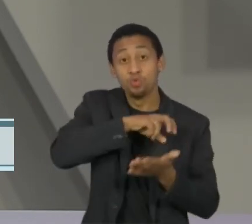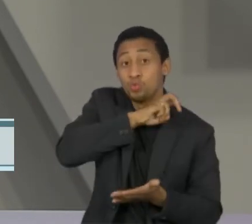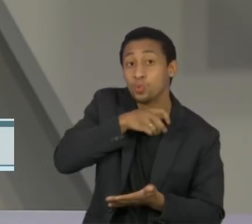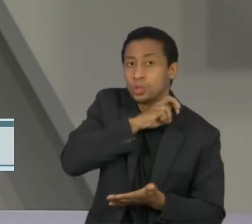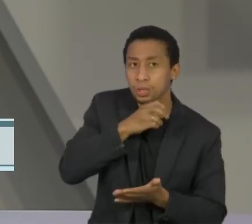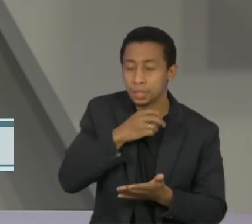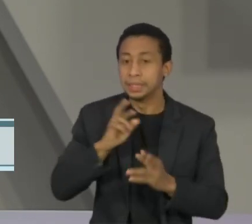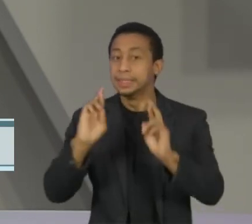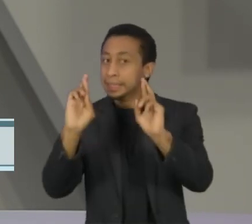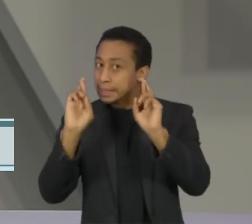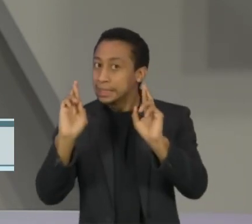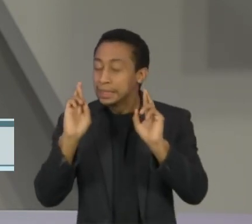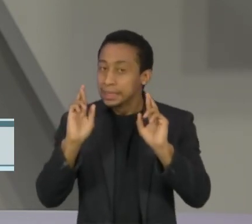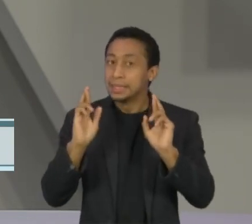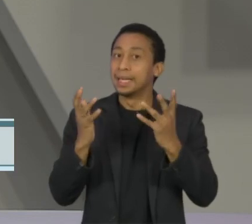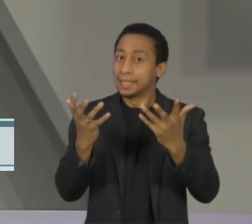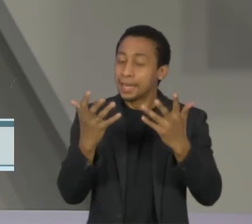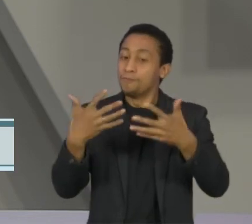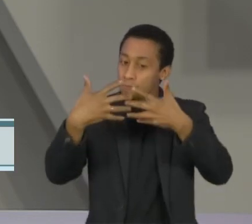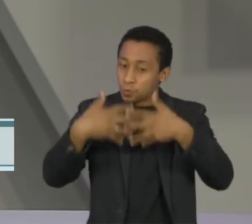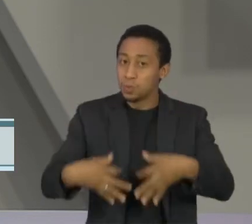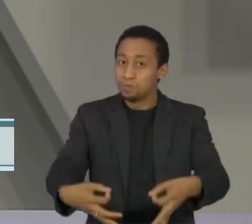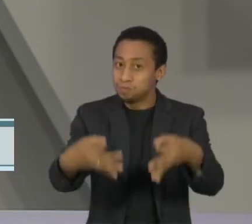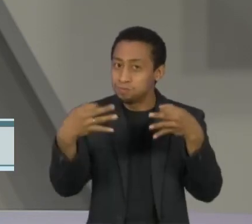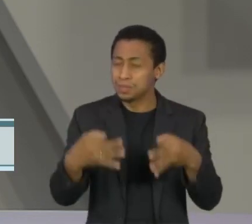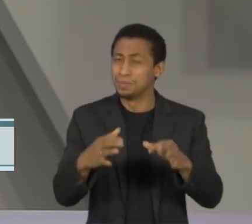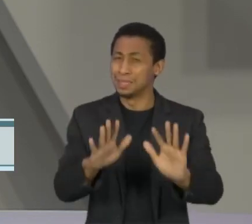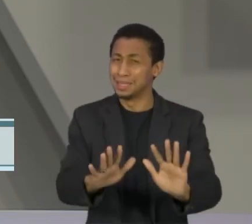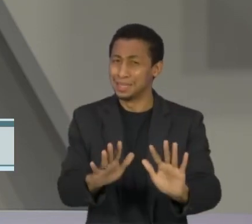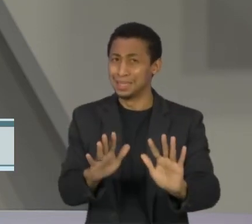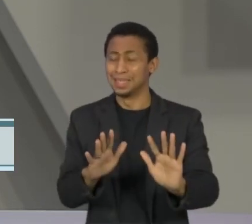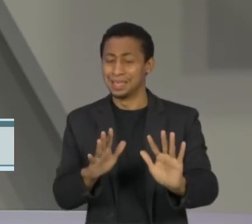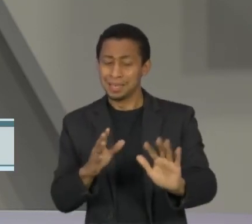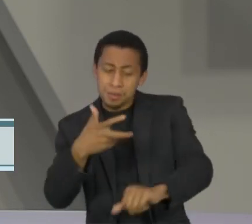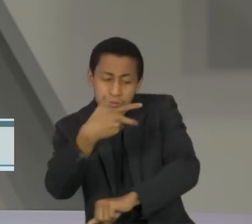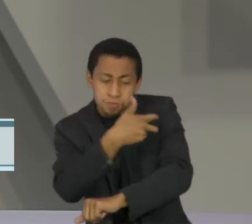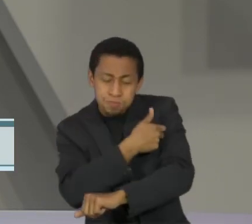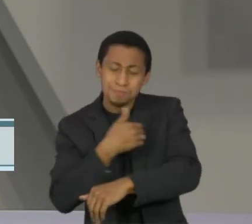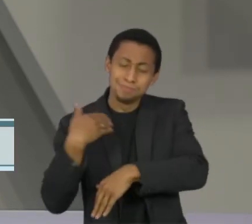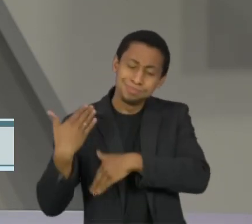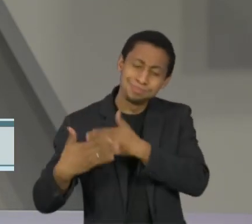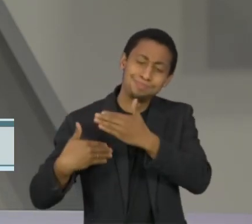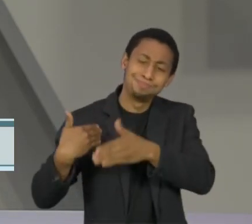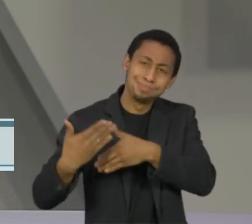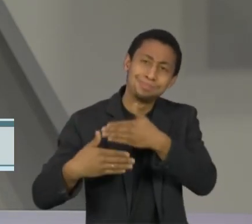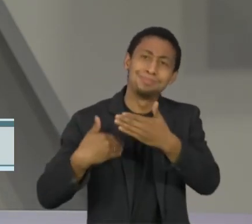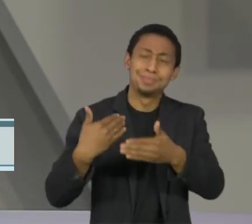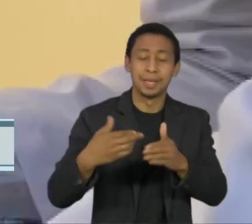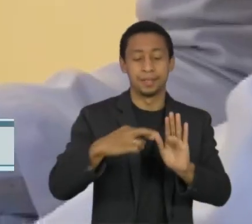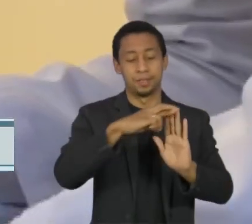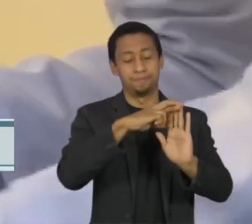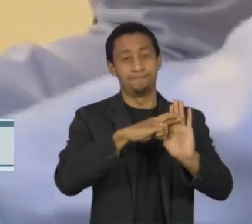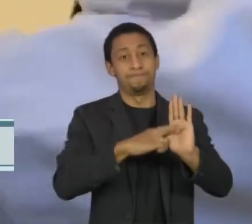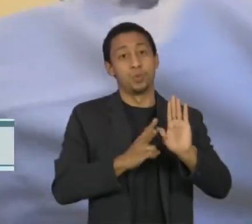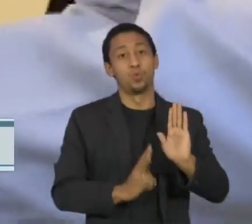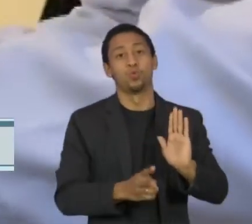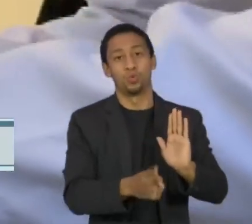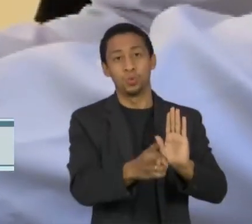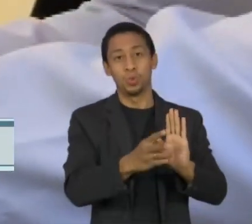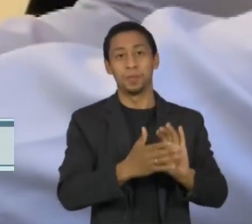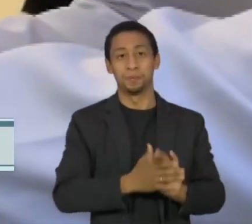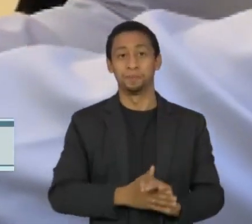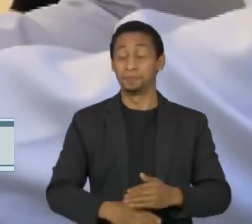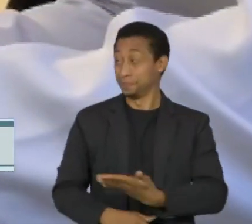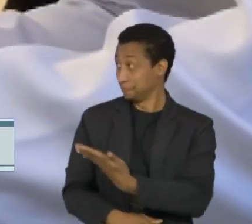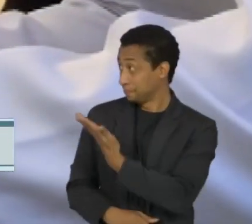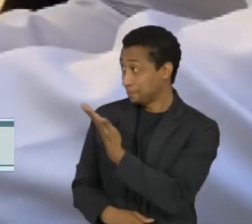pela imunização, mas os resultados ainda demoram e as medidas sanitárias precisam ser cumpridas. Ela foi a